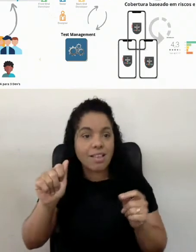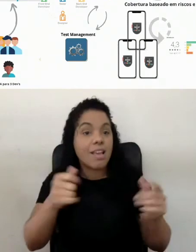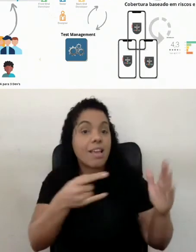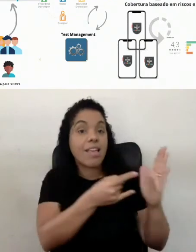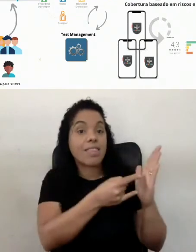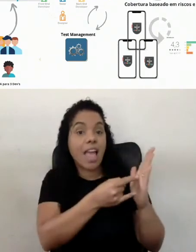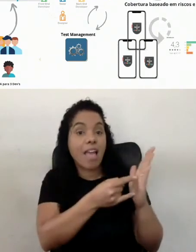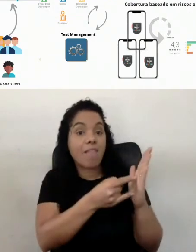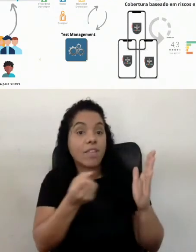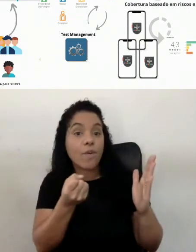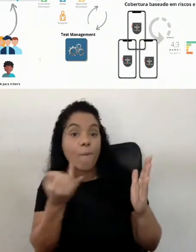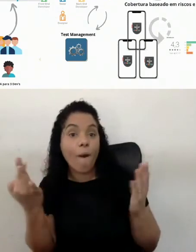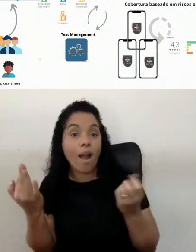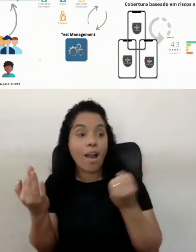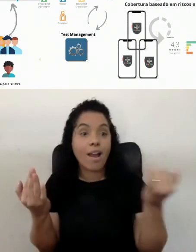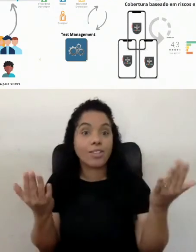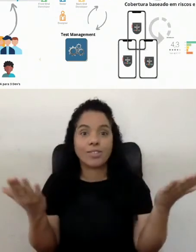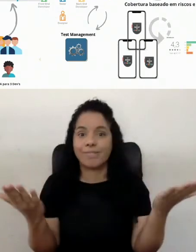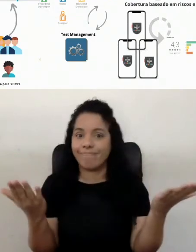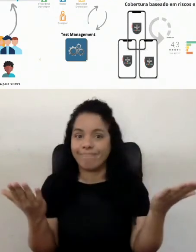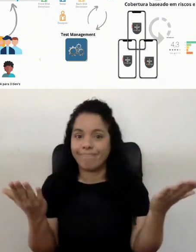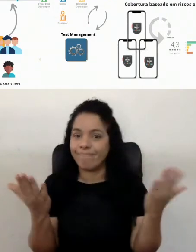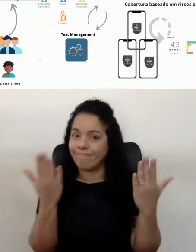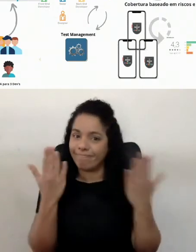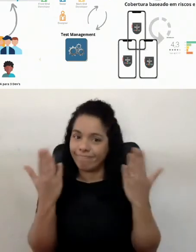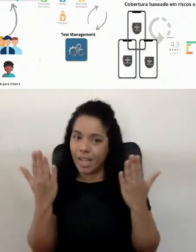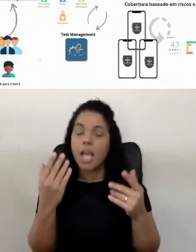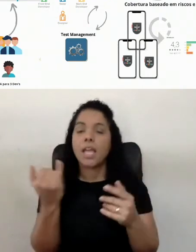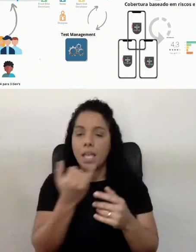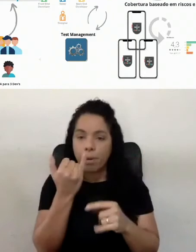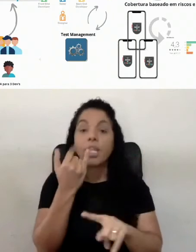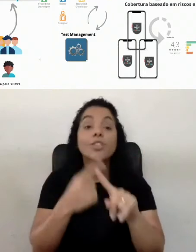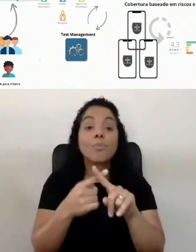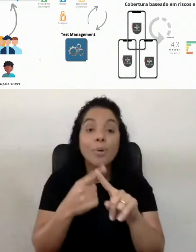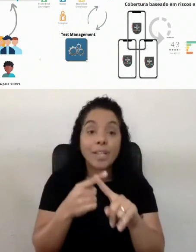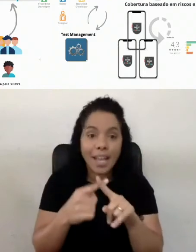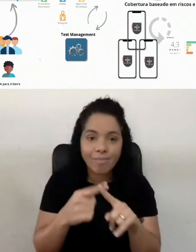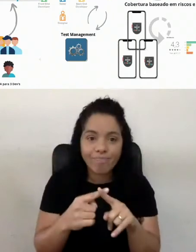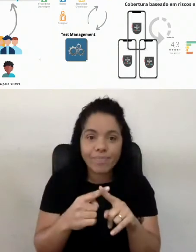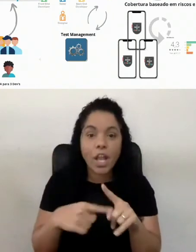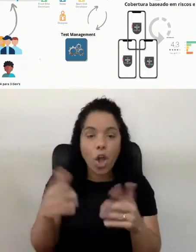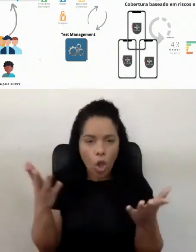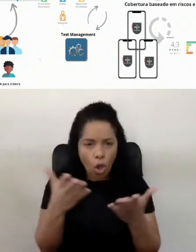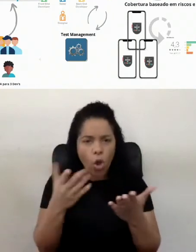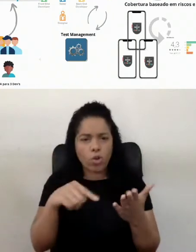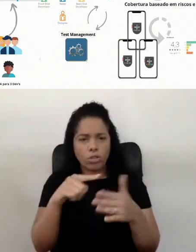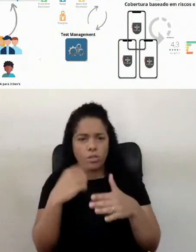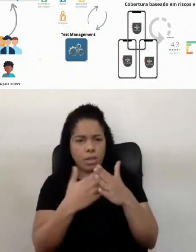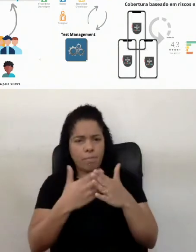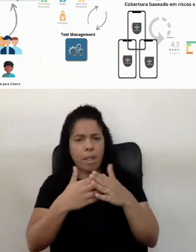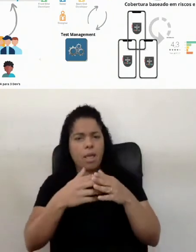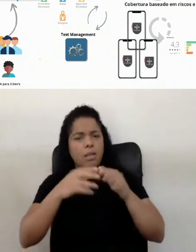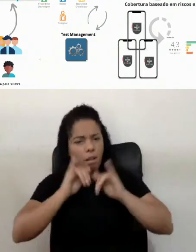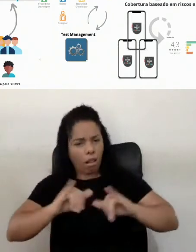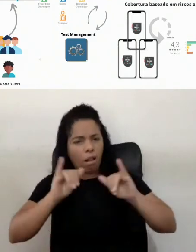Isso é muito importante, muito importante, porque o mindset, por mais que a gente, as empresas preguem agilidade, o